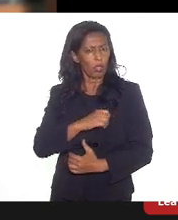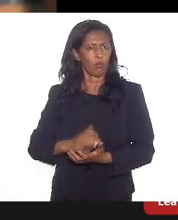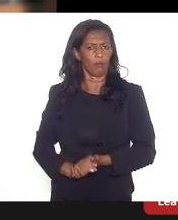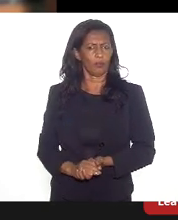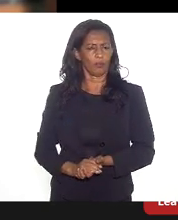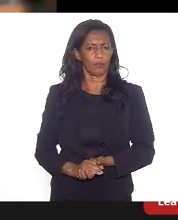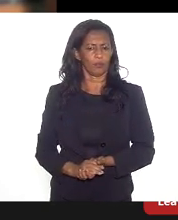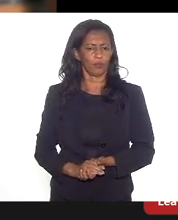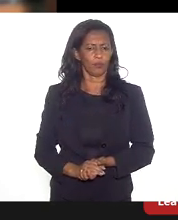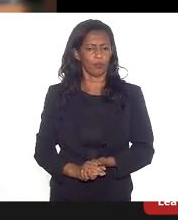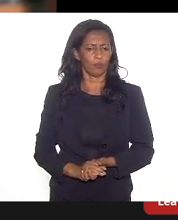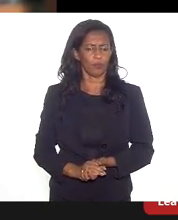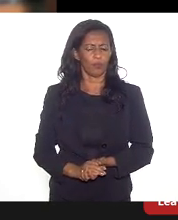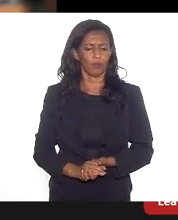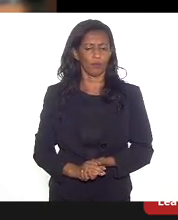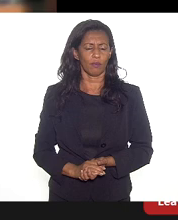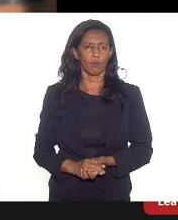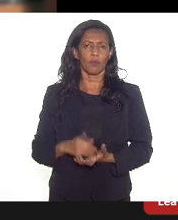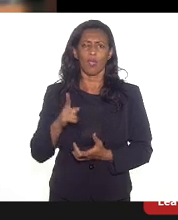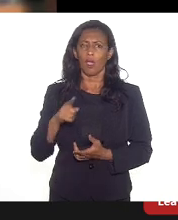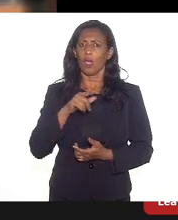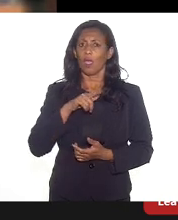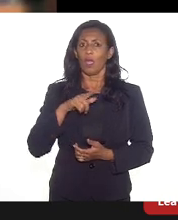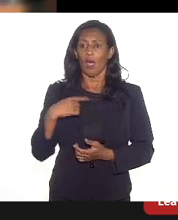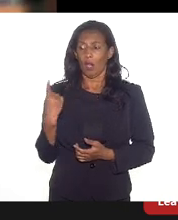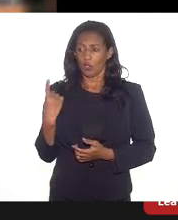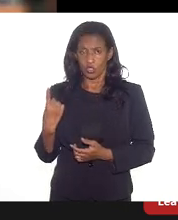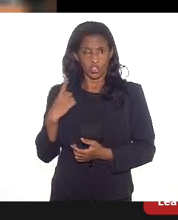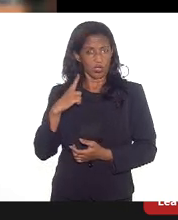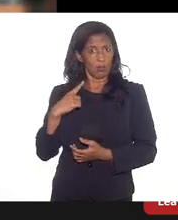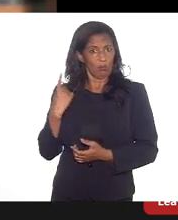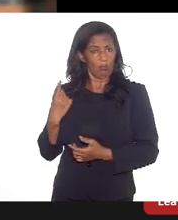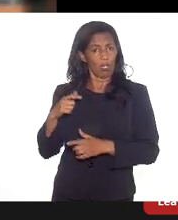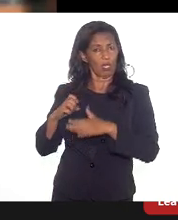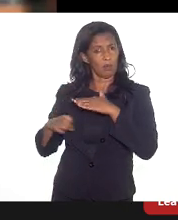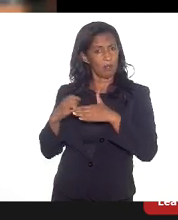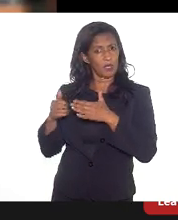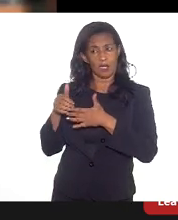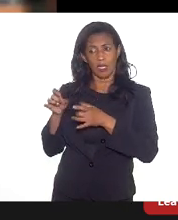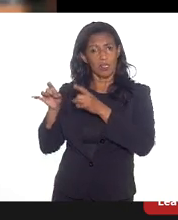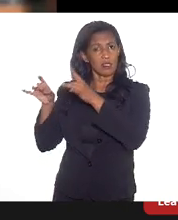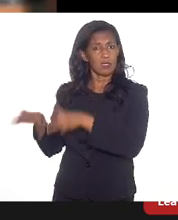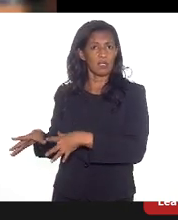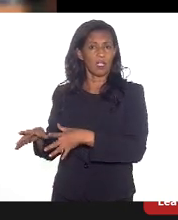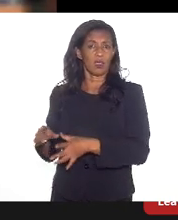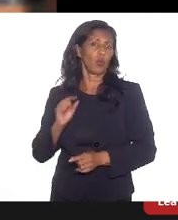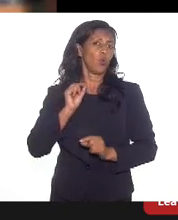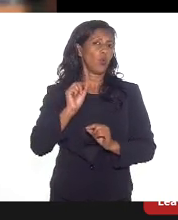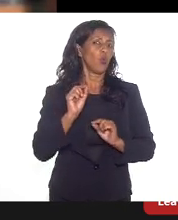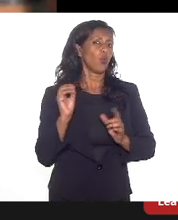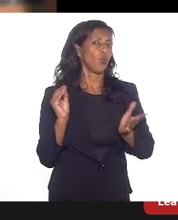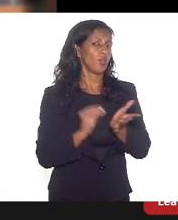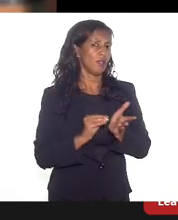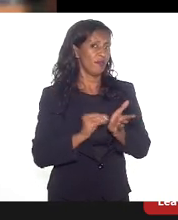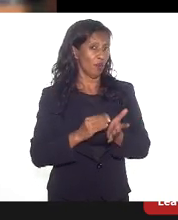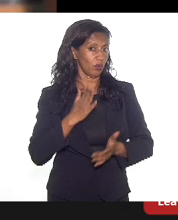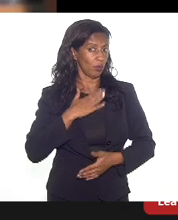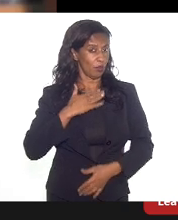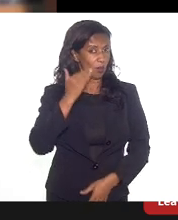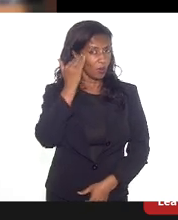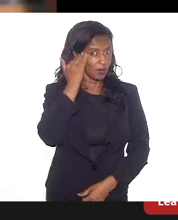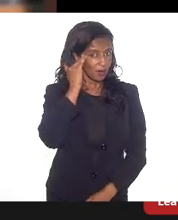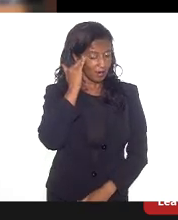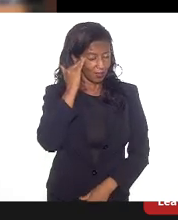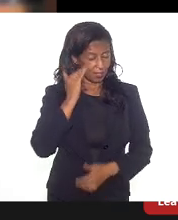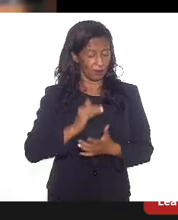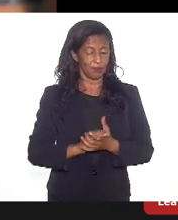tinha no Rio, a Semperal, ela saiu, então, o que falta no meu entender, olha que eu sou professor em